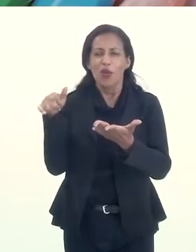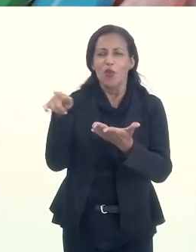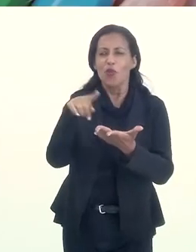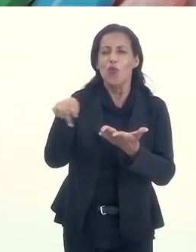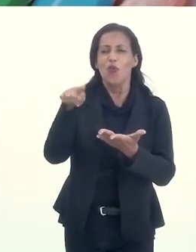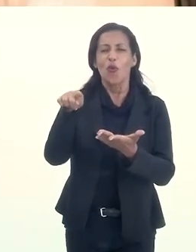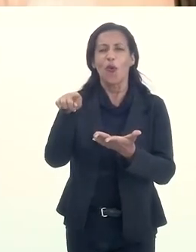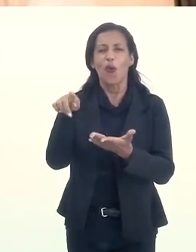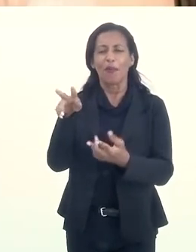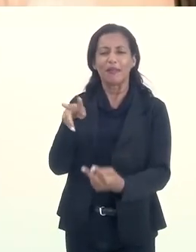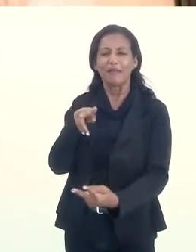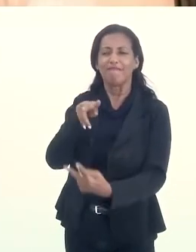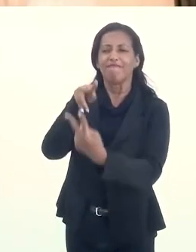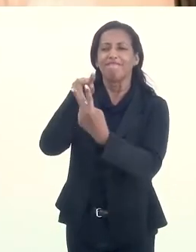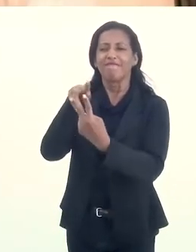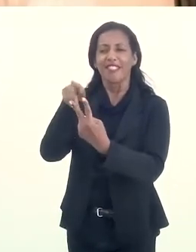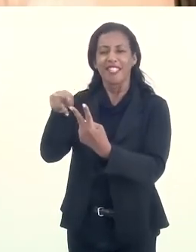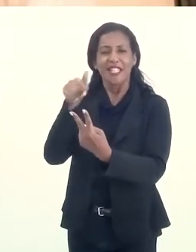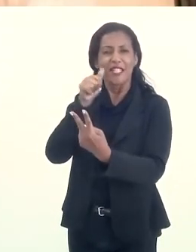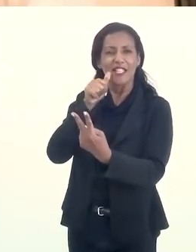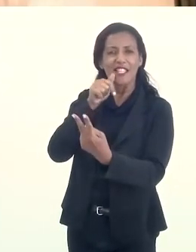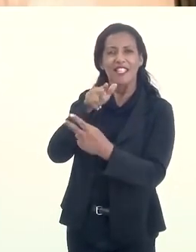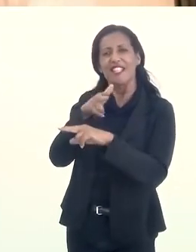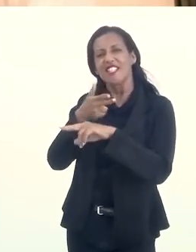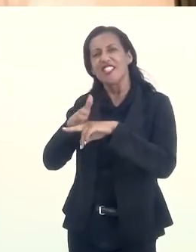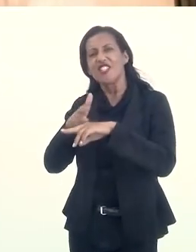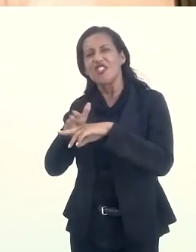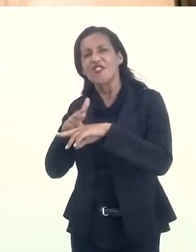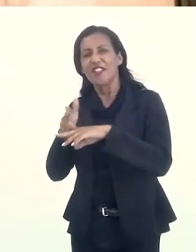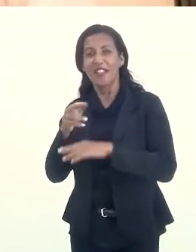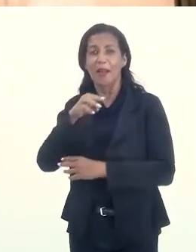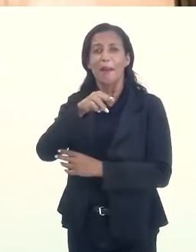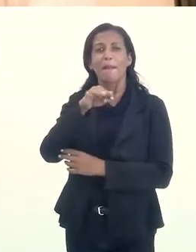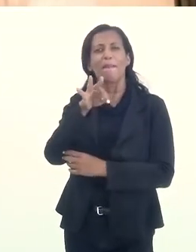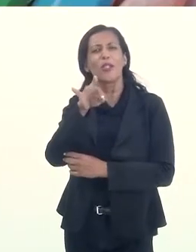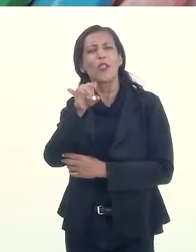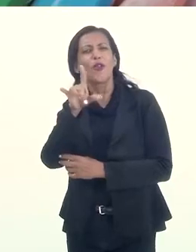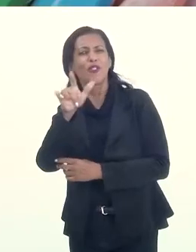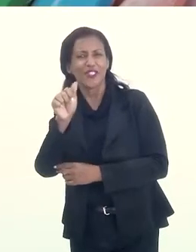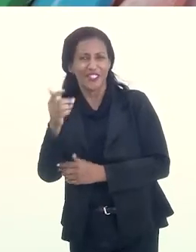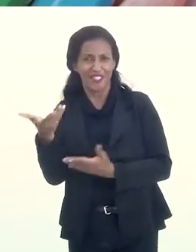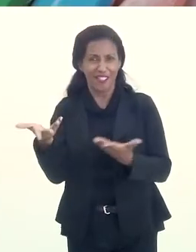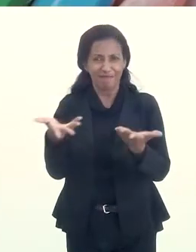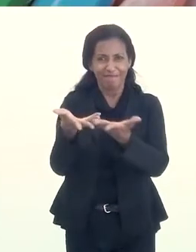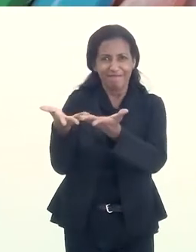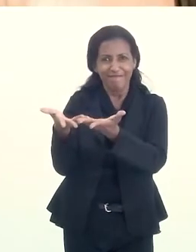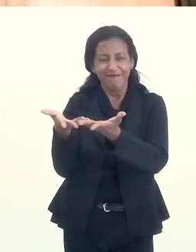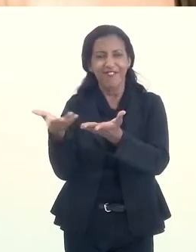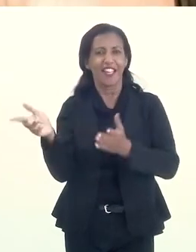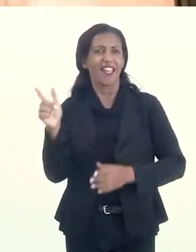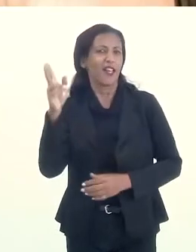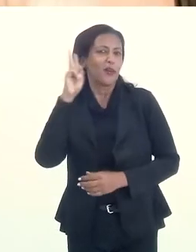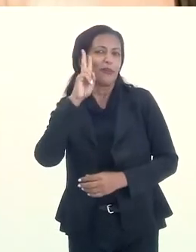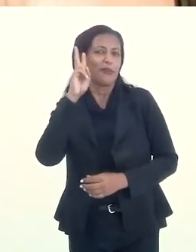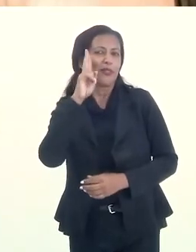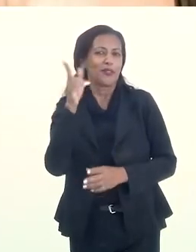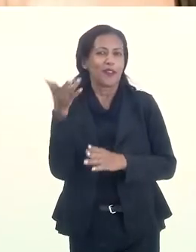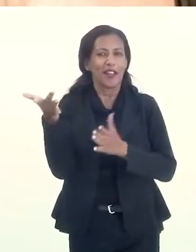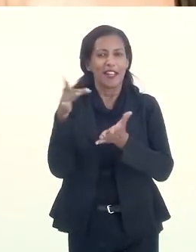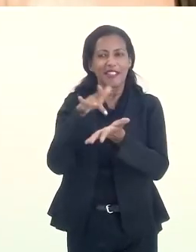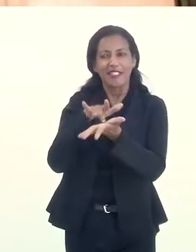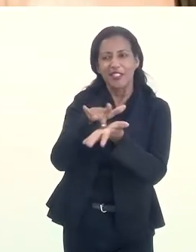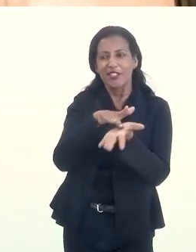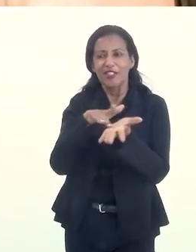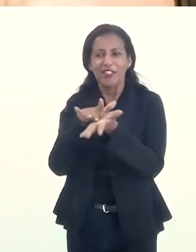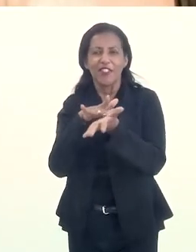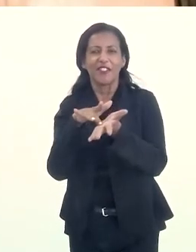Júpiter era muito mulherengo e ele se disfarçava de tudo. Na mitologia, é uma... É, ele se